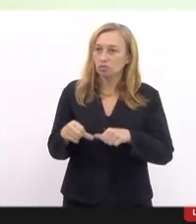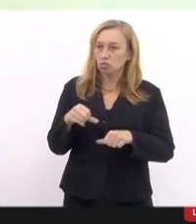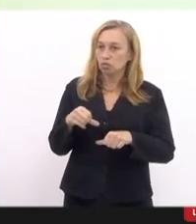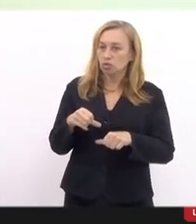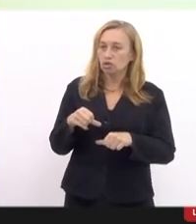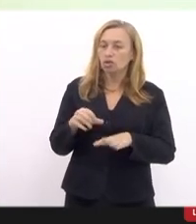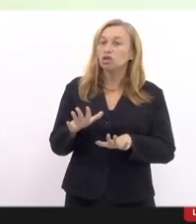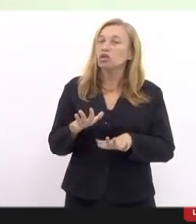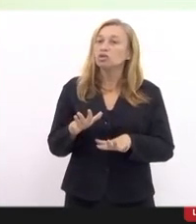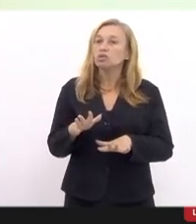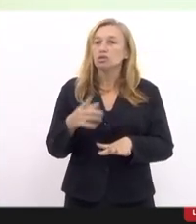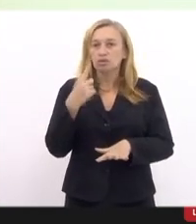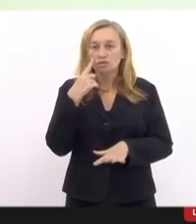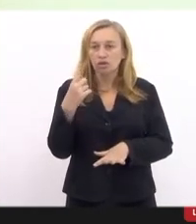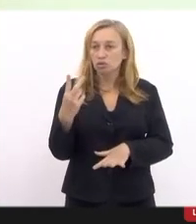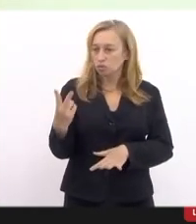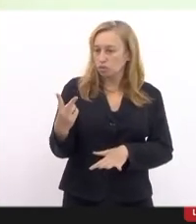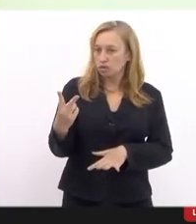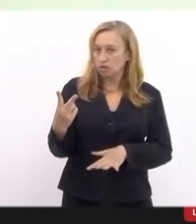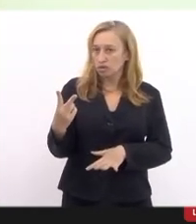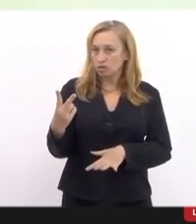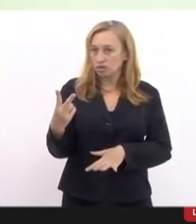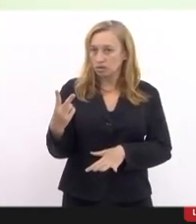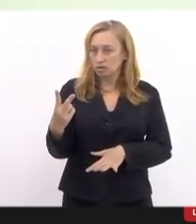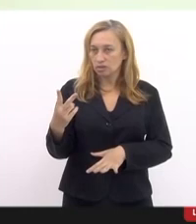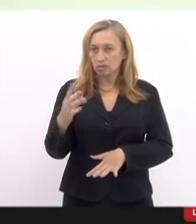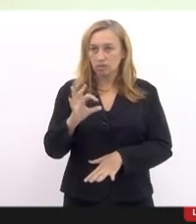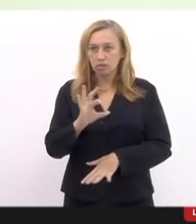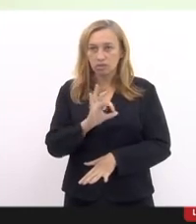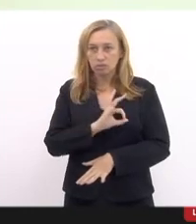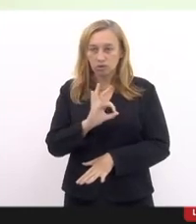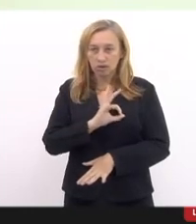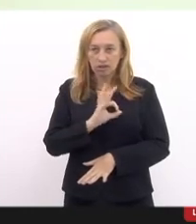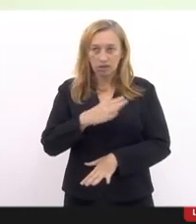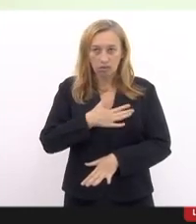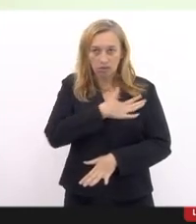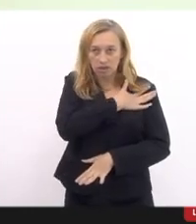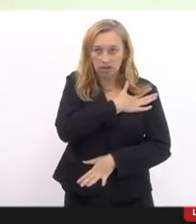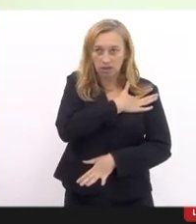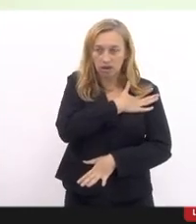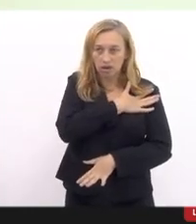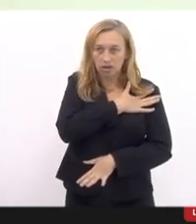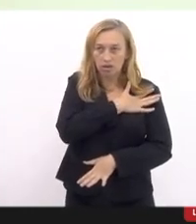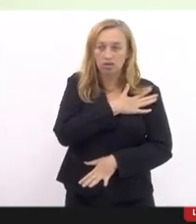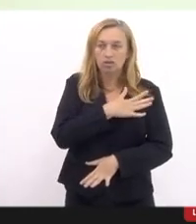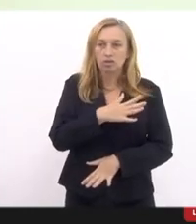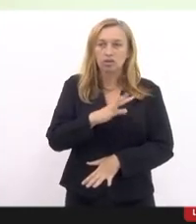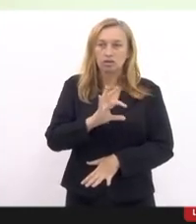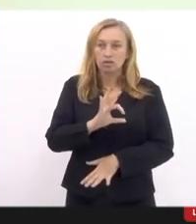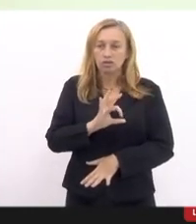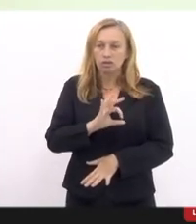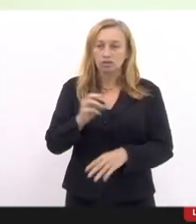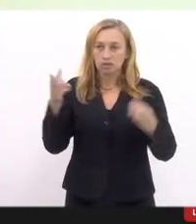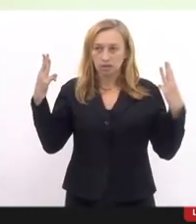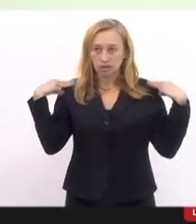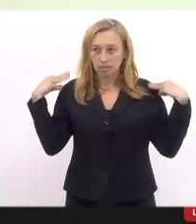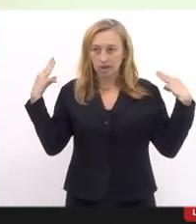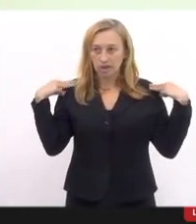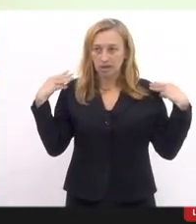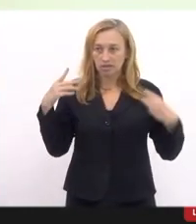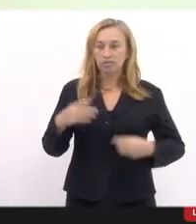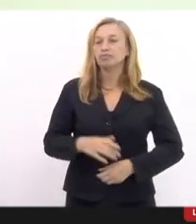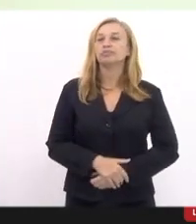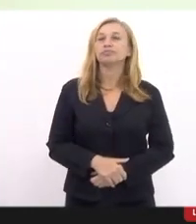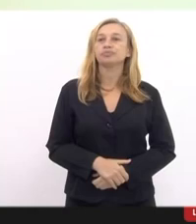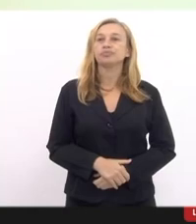Nós estamos diante de dois militares, um policial militar e um sargento da marinha, que,